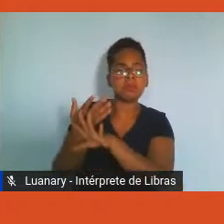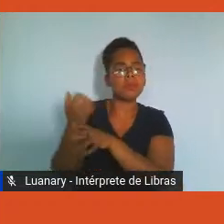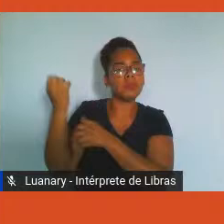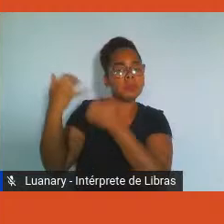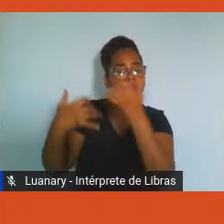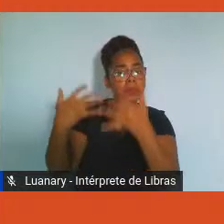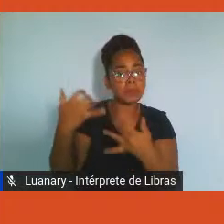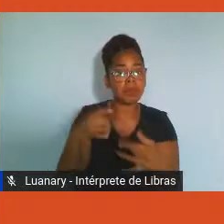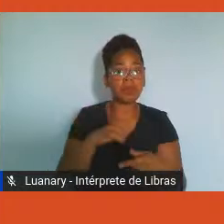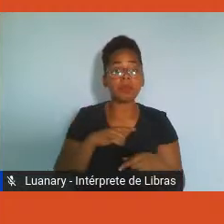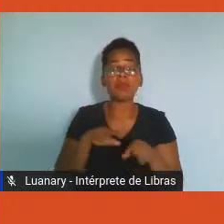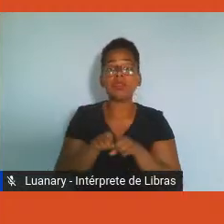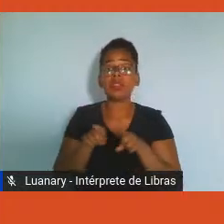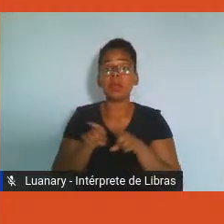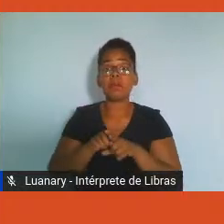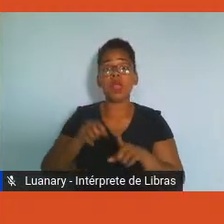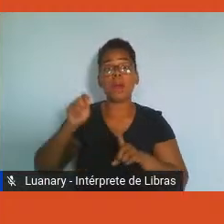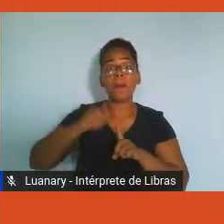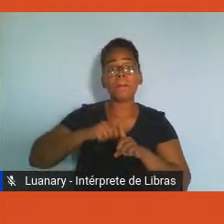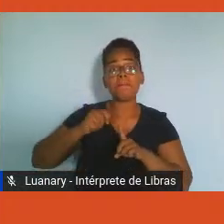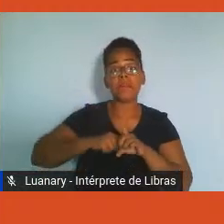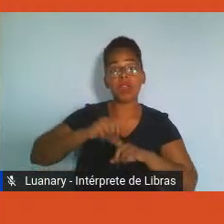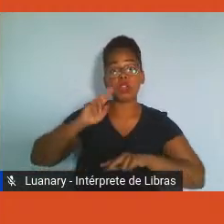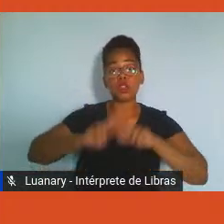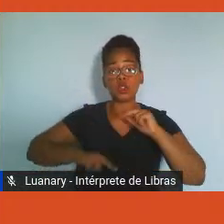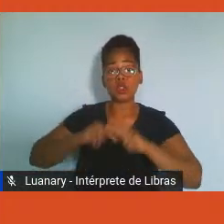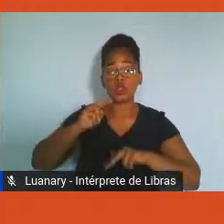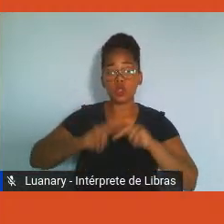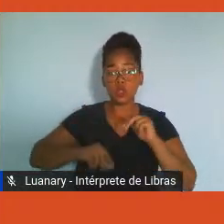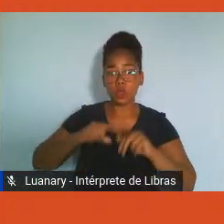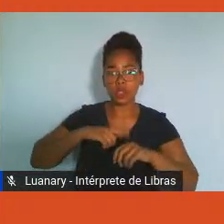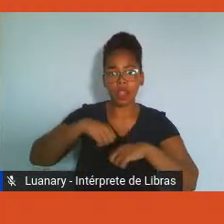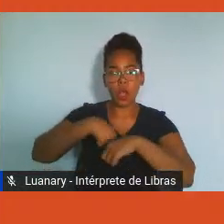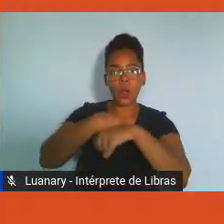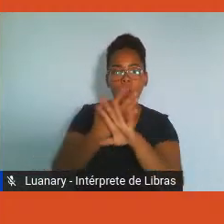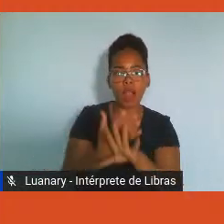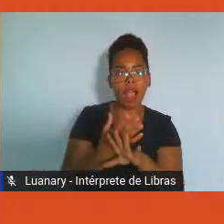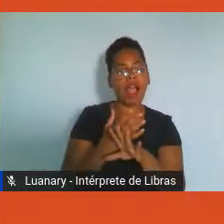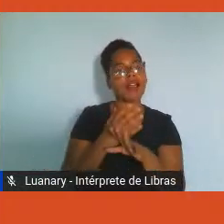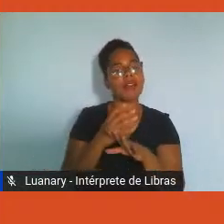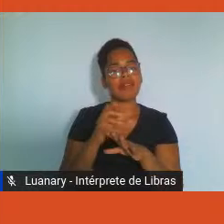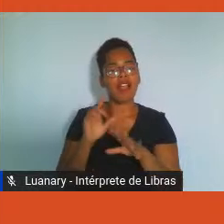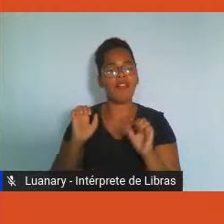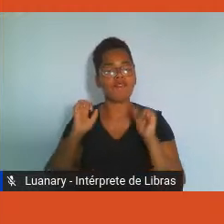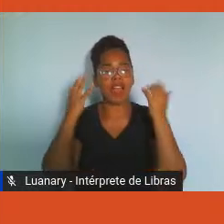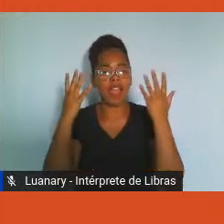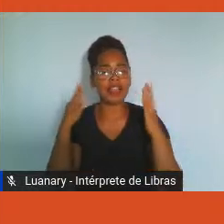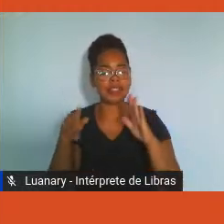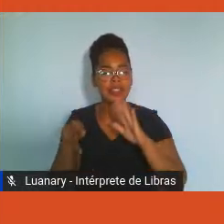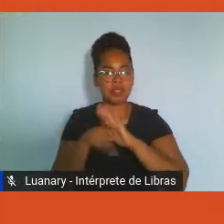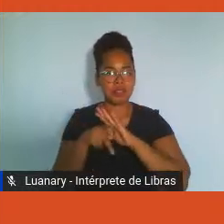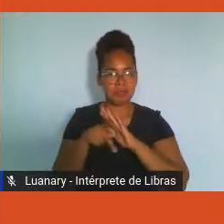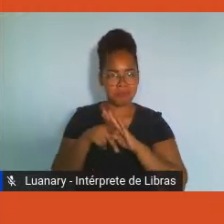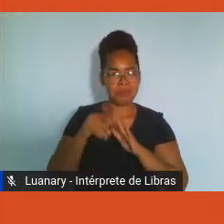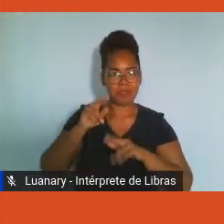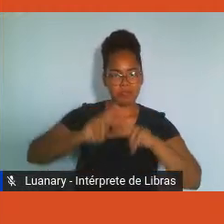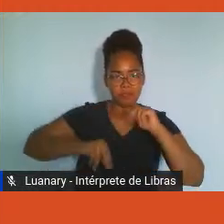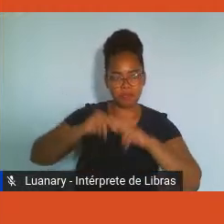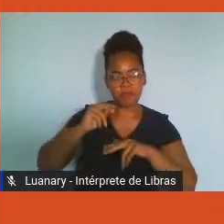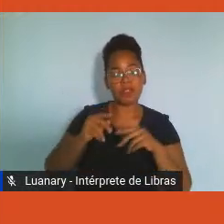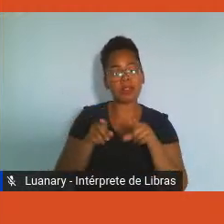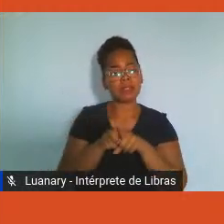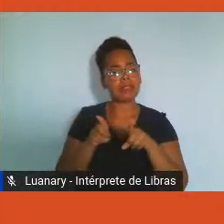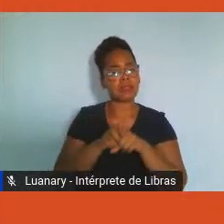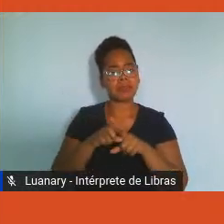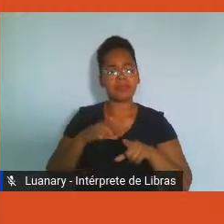em junho, fizeram uma apresentação de stand-up comedy também com o Marco Luque e essas ações